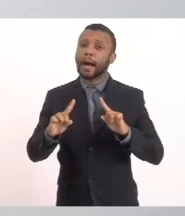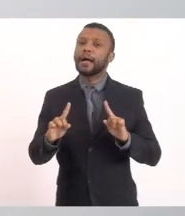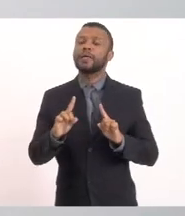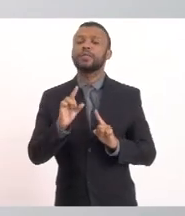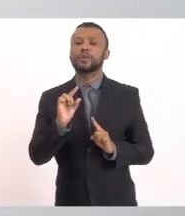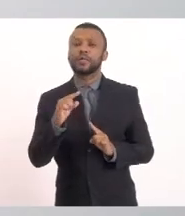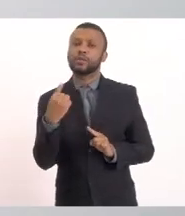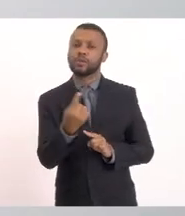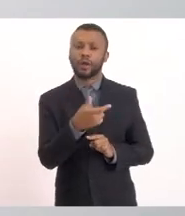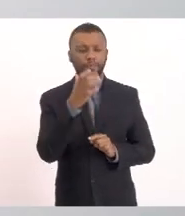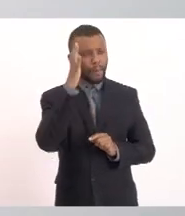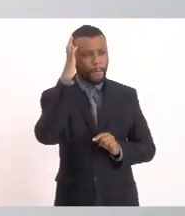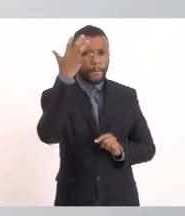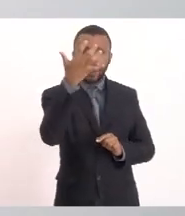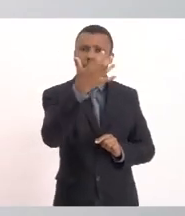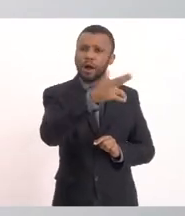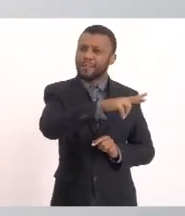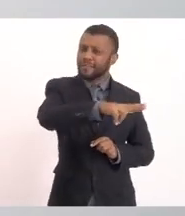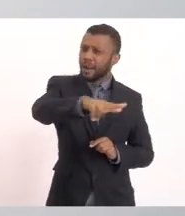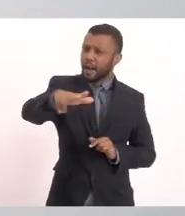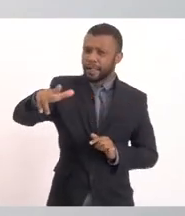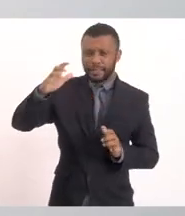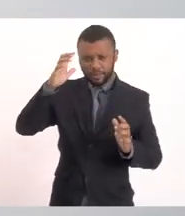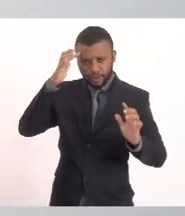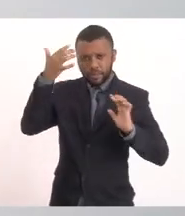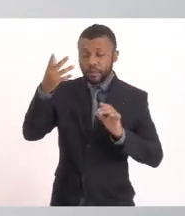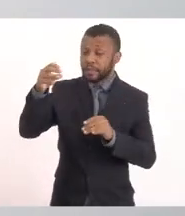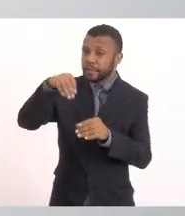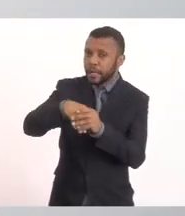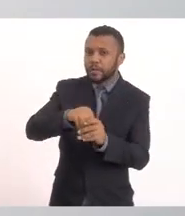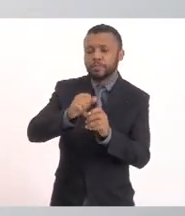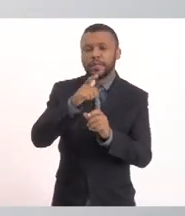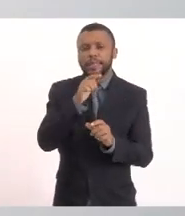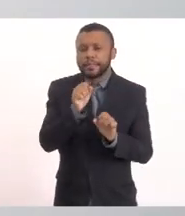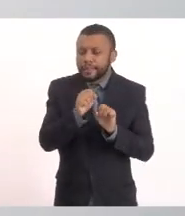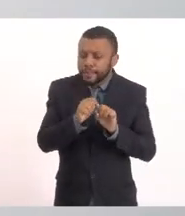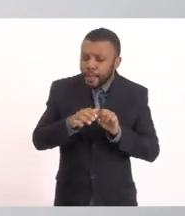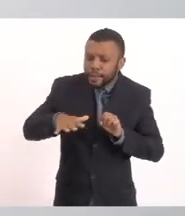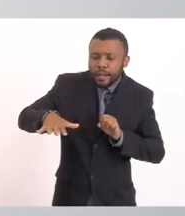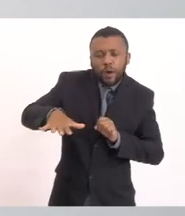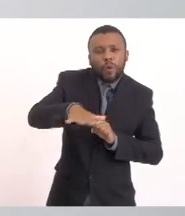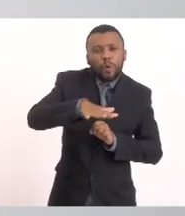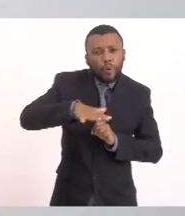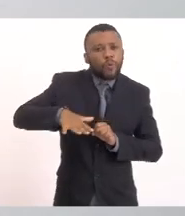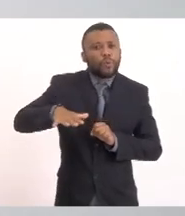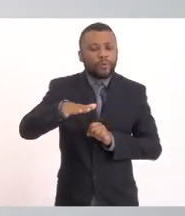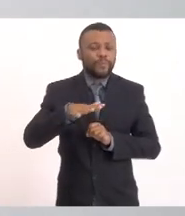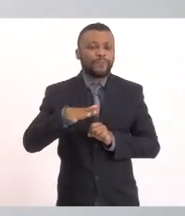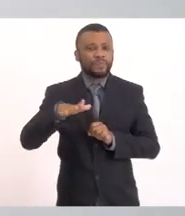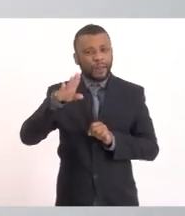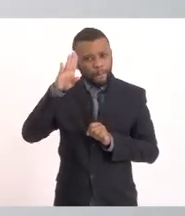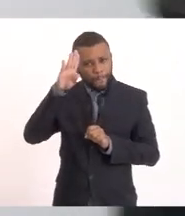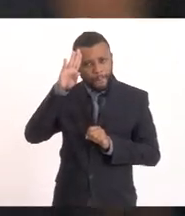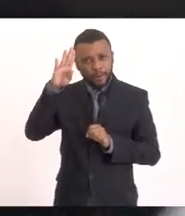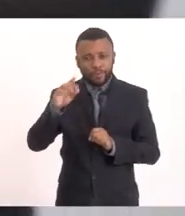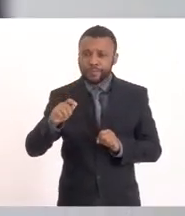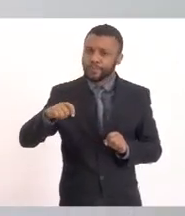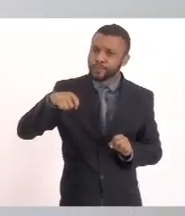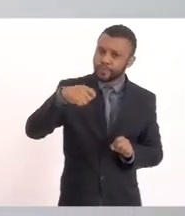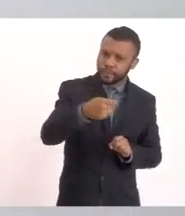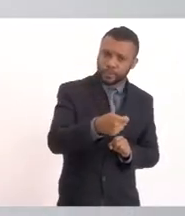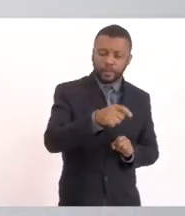outras situações Do sistema lagunar de Saquarema Que principalmente Um deles é a Lagoa de